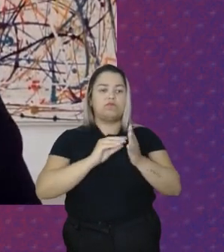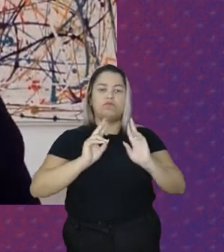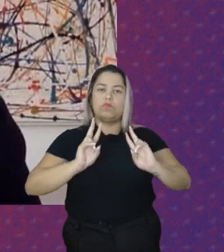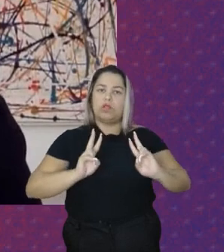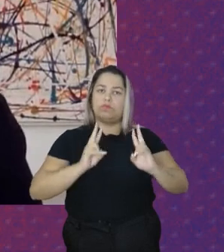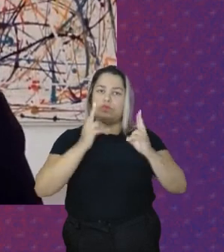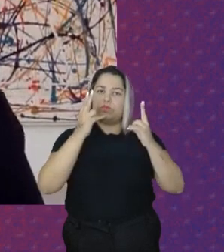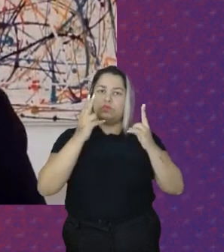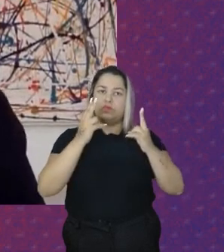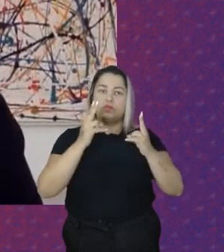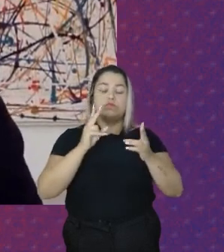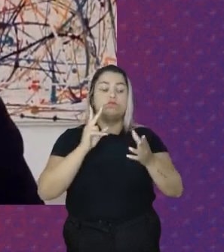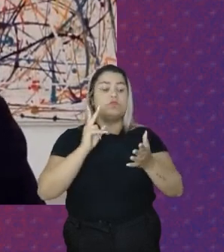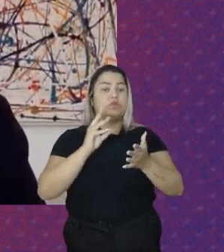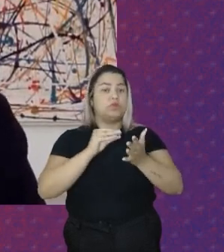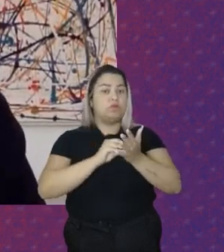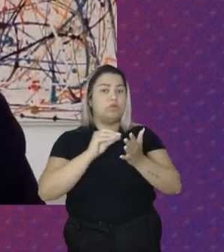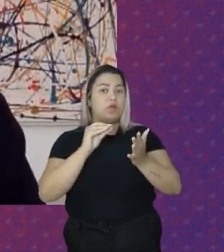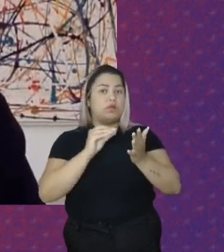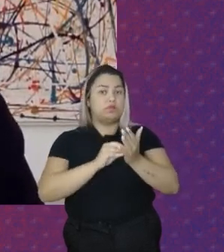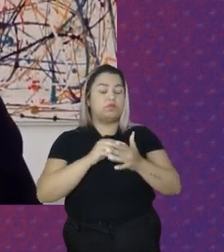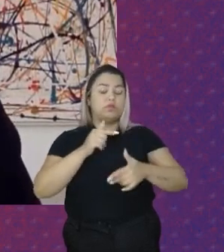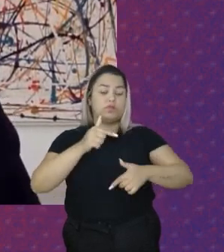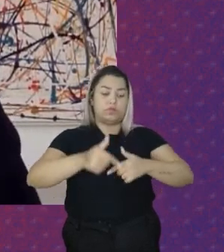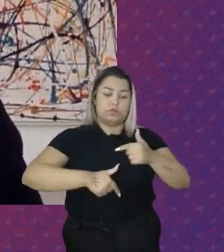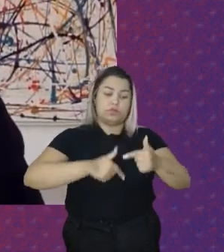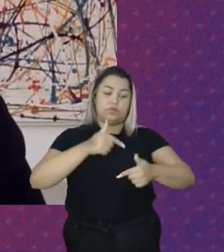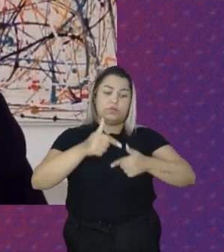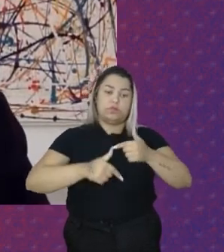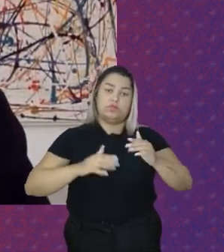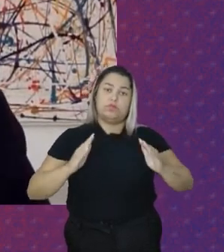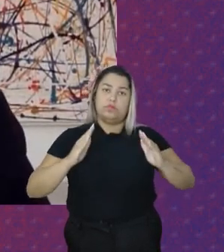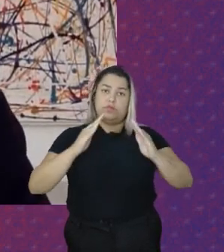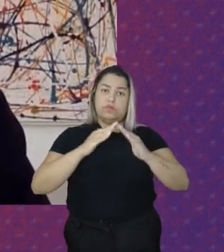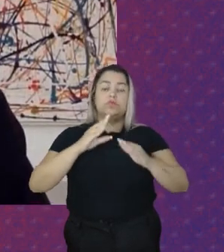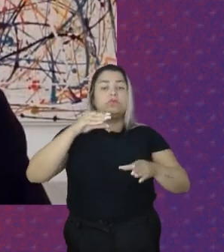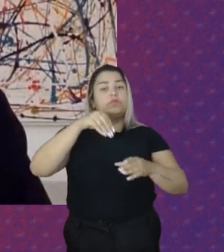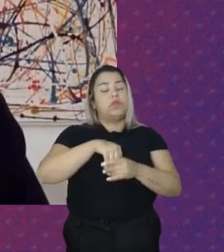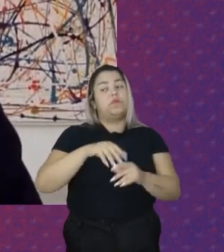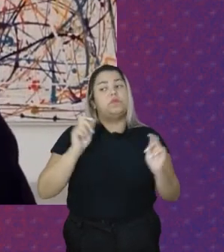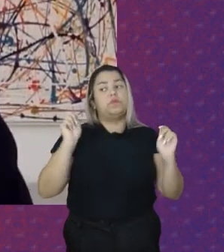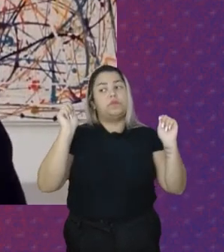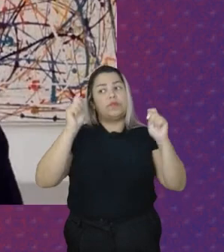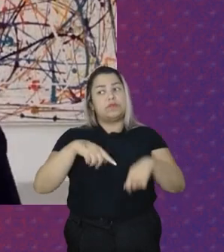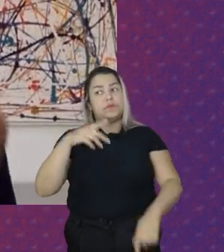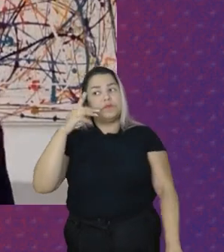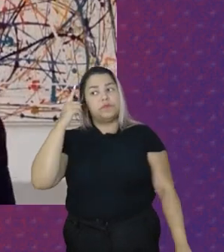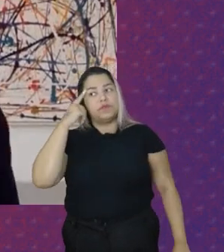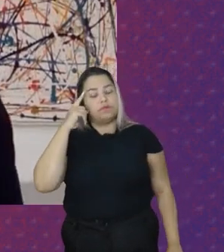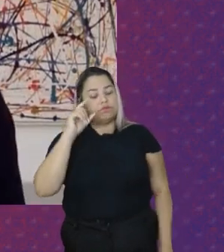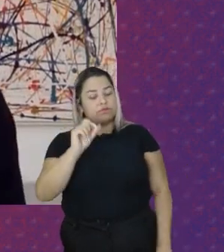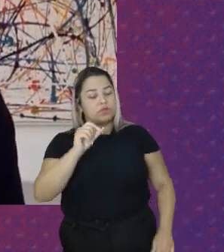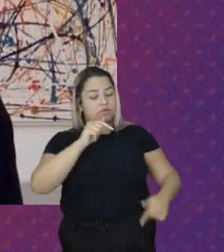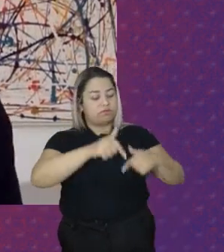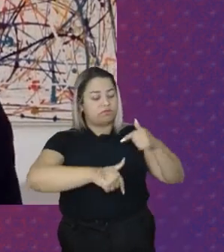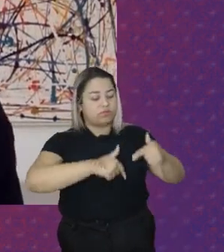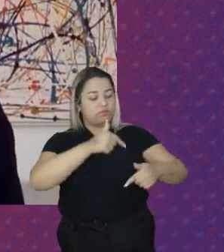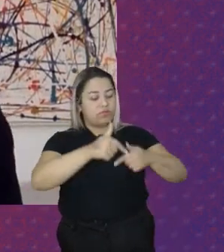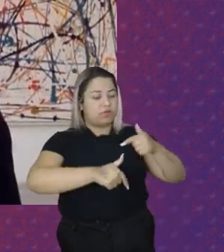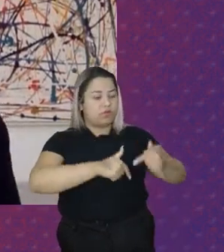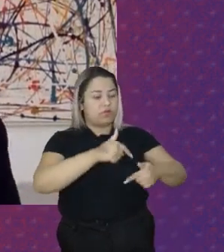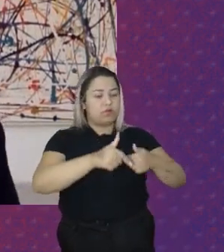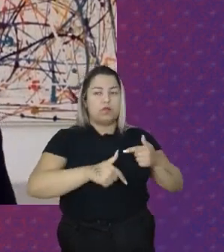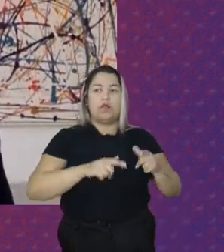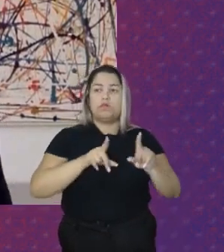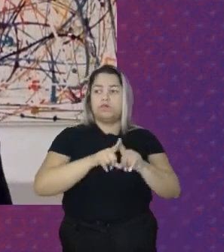São marcas Desse trabalho doméstico A gente precisa pensar Que esse trabalho doméstico Se